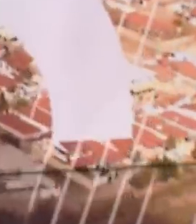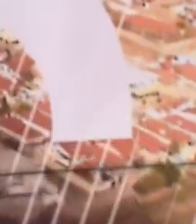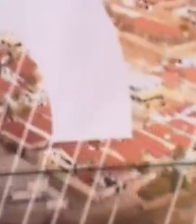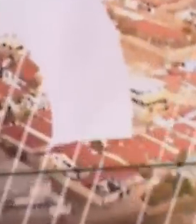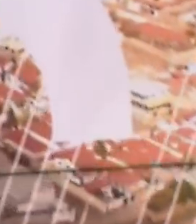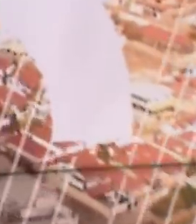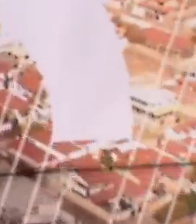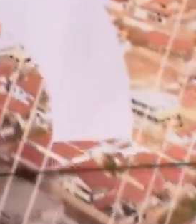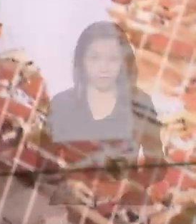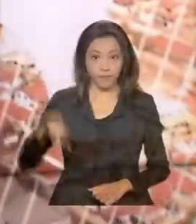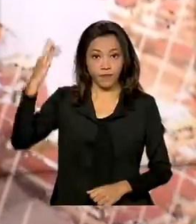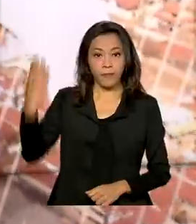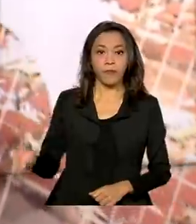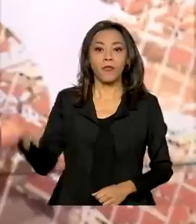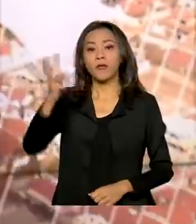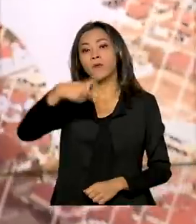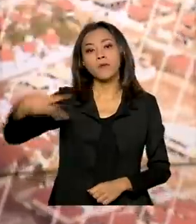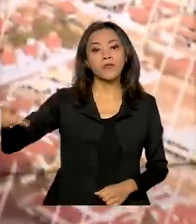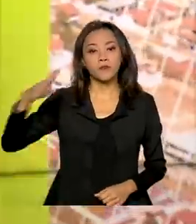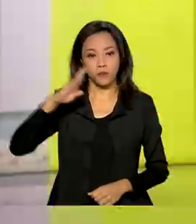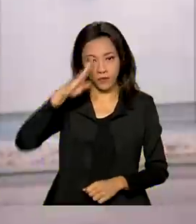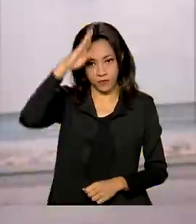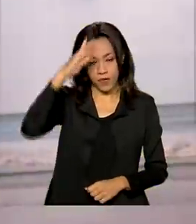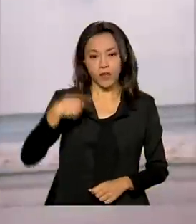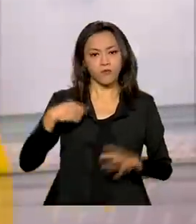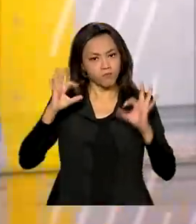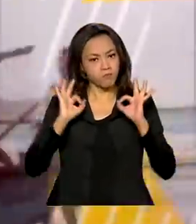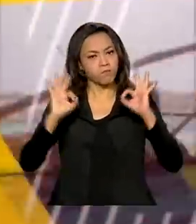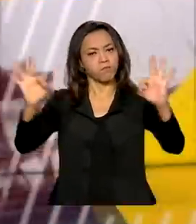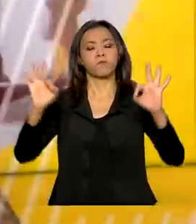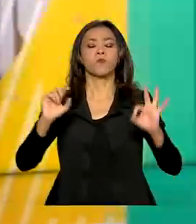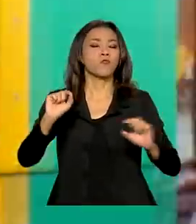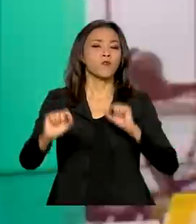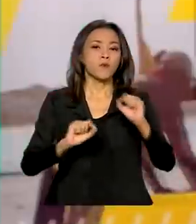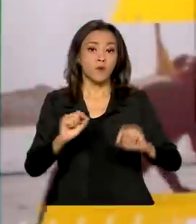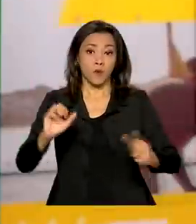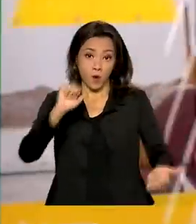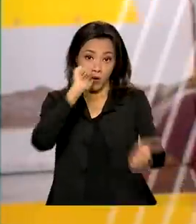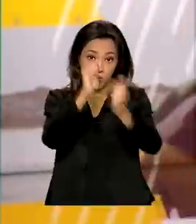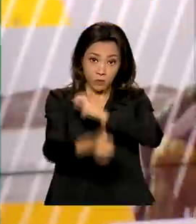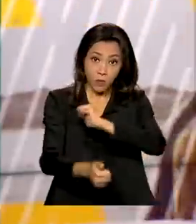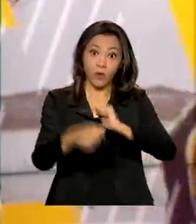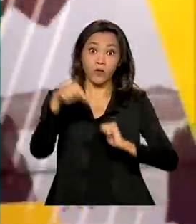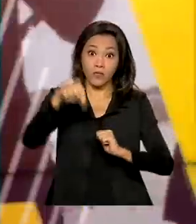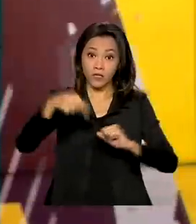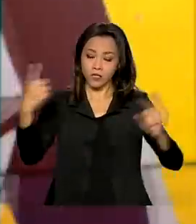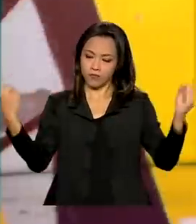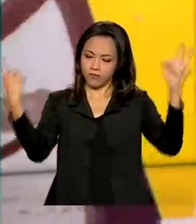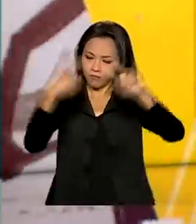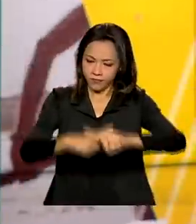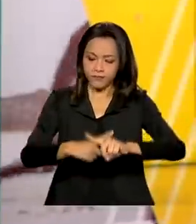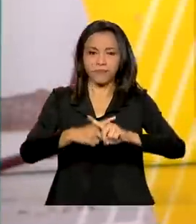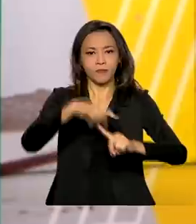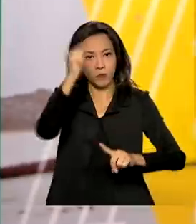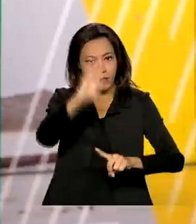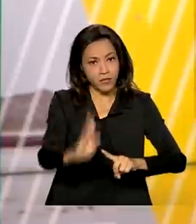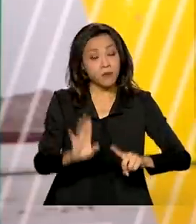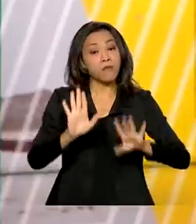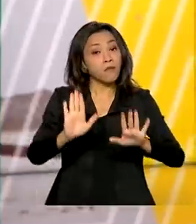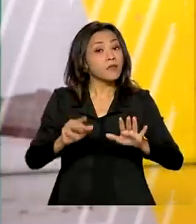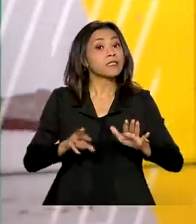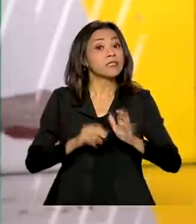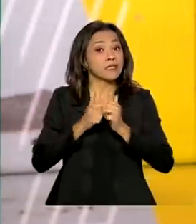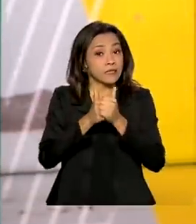E o presidente Jair Bolsonaro confirmou a realização da Copa América no Brasil. Os jogos vão ser disputados seguindo todos os